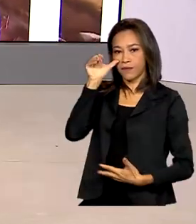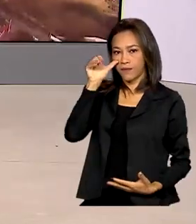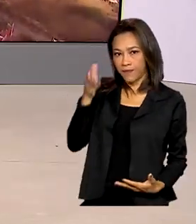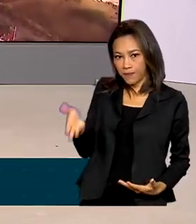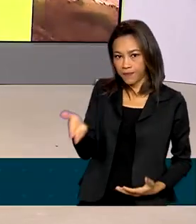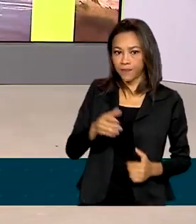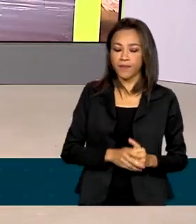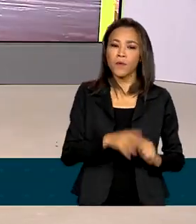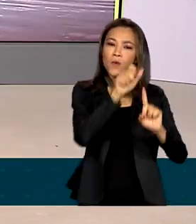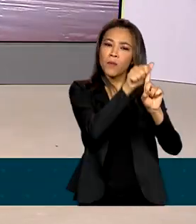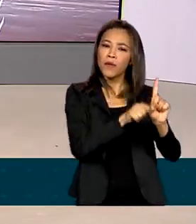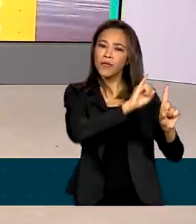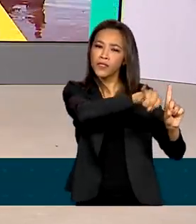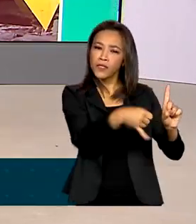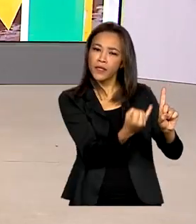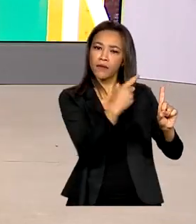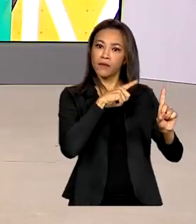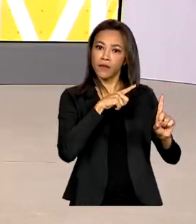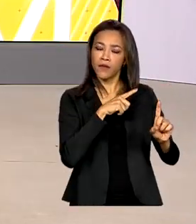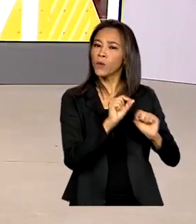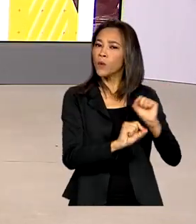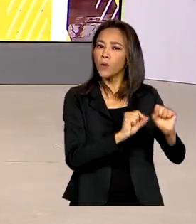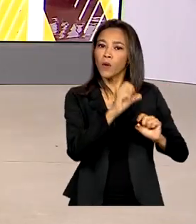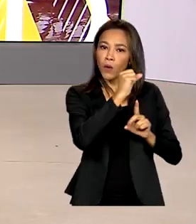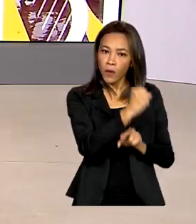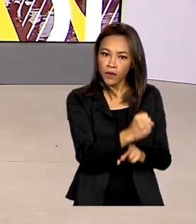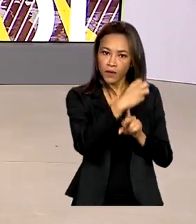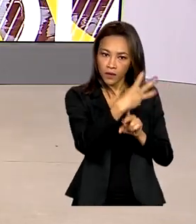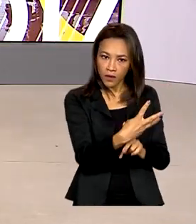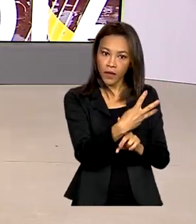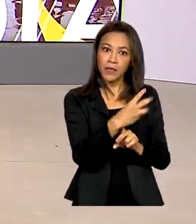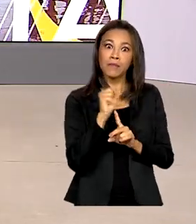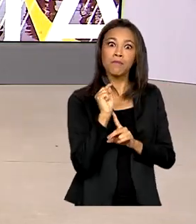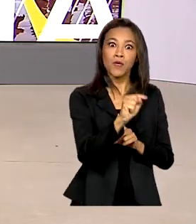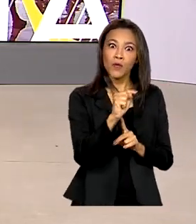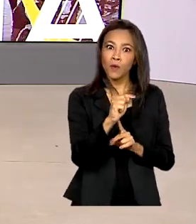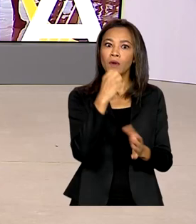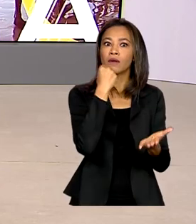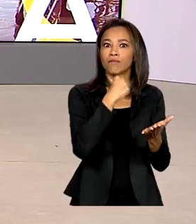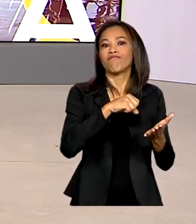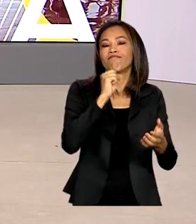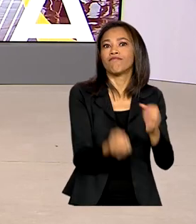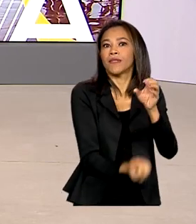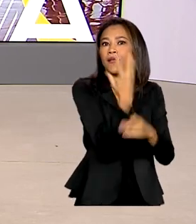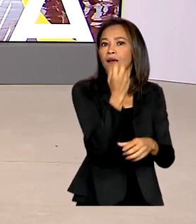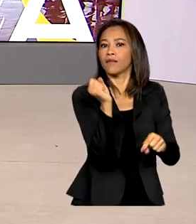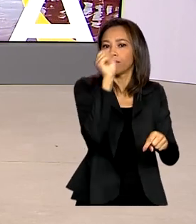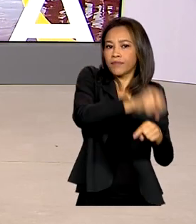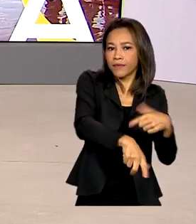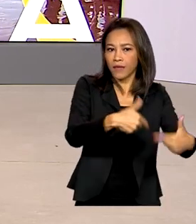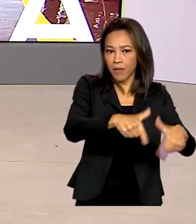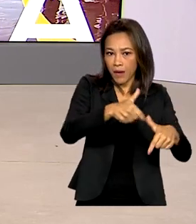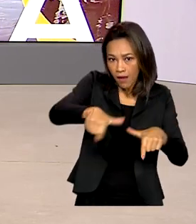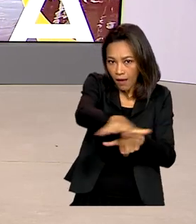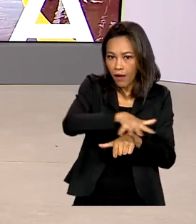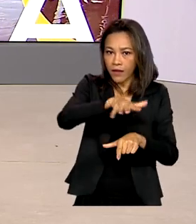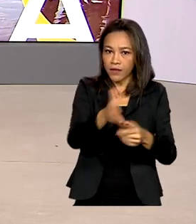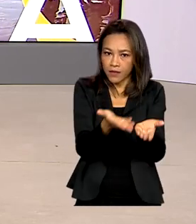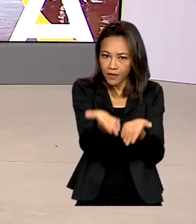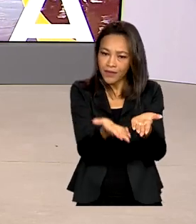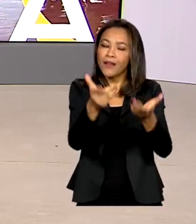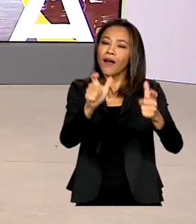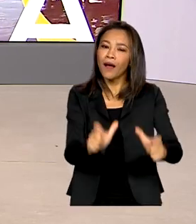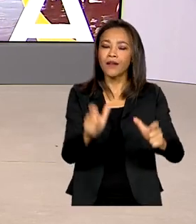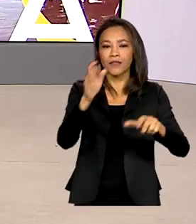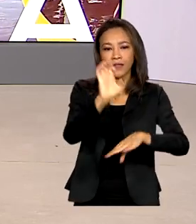Janeiro teve mais de 83 mil empregos criados. Os destaques foram o setor de serviço e o estado